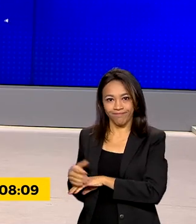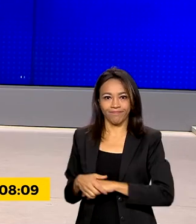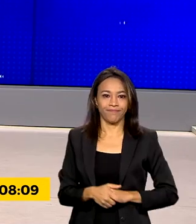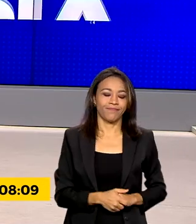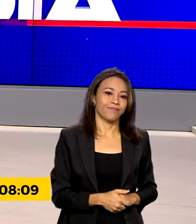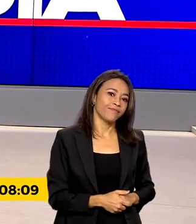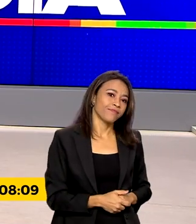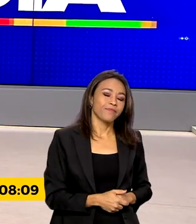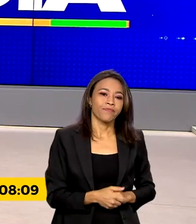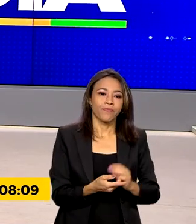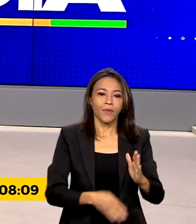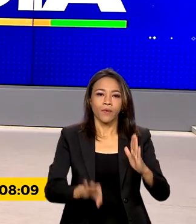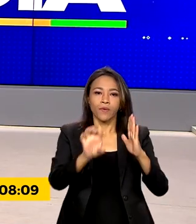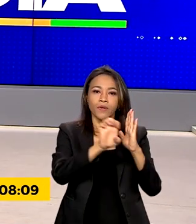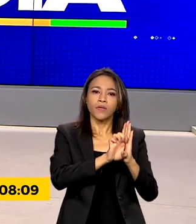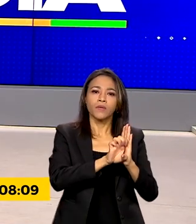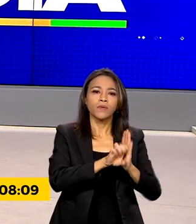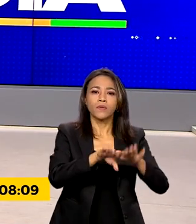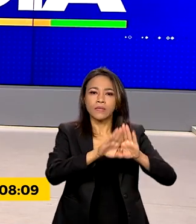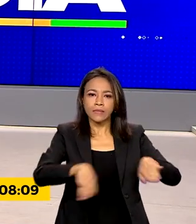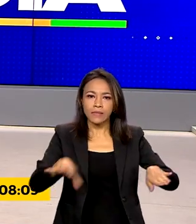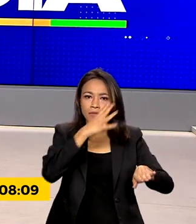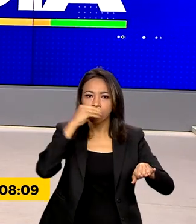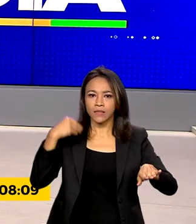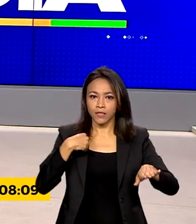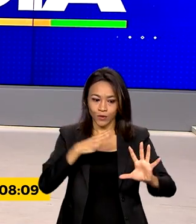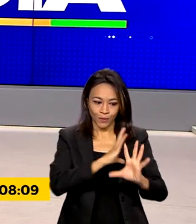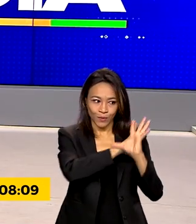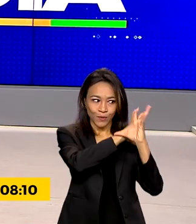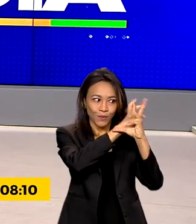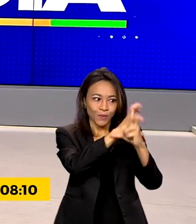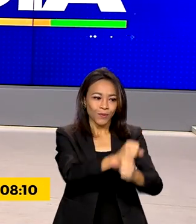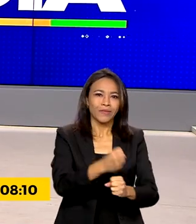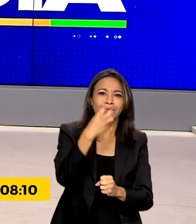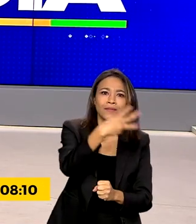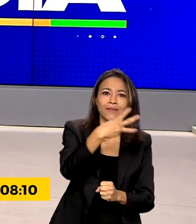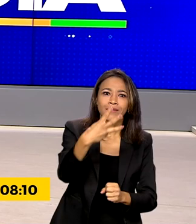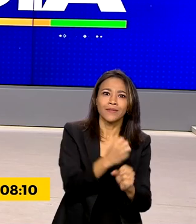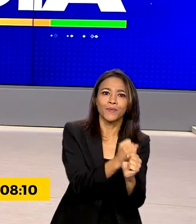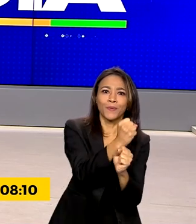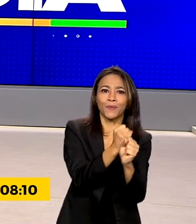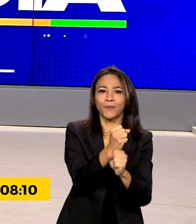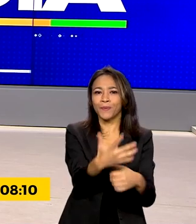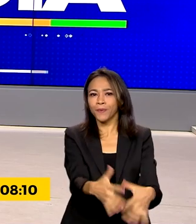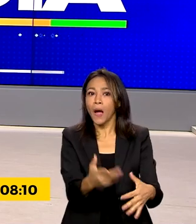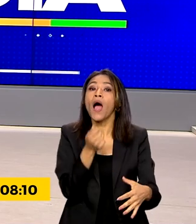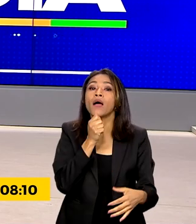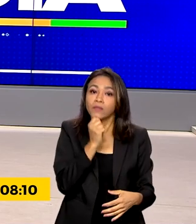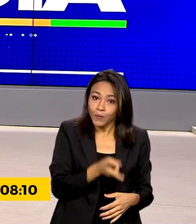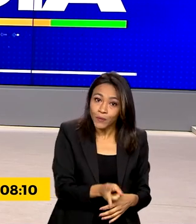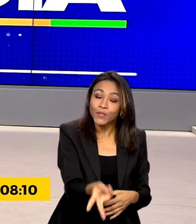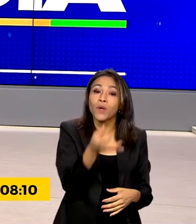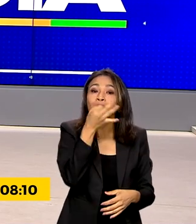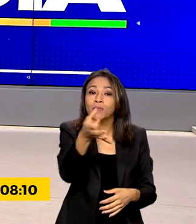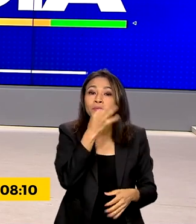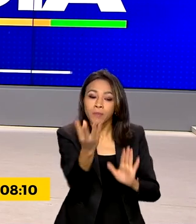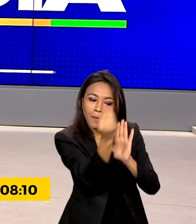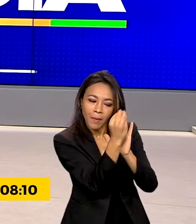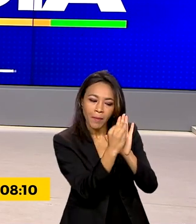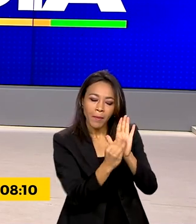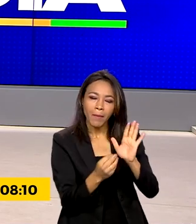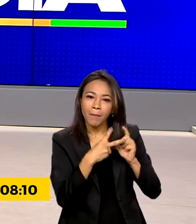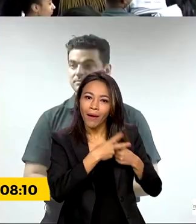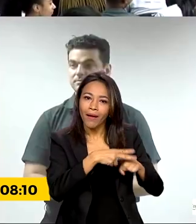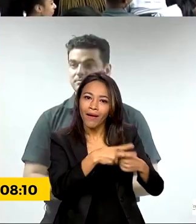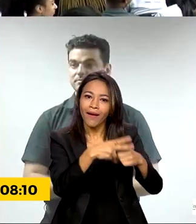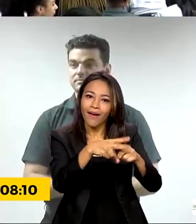O Estatuto da Criança e do Adolescente completou 33 anos e continua recebendo sugestões para se atualizar as demandas